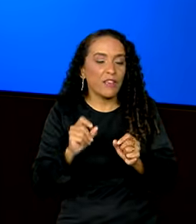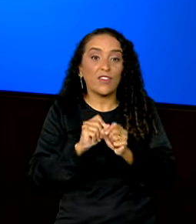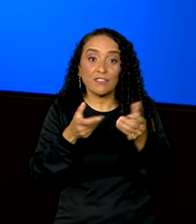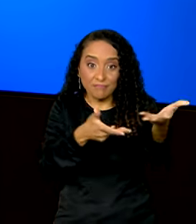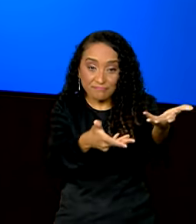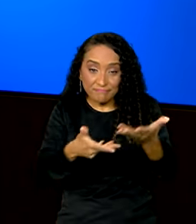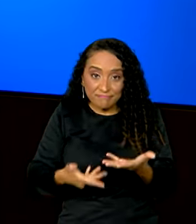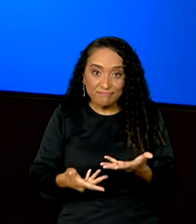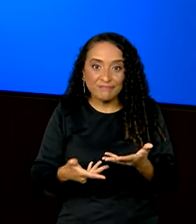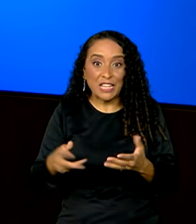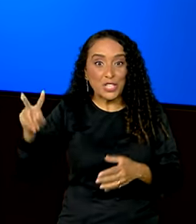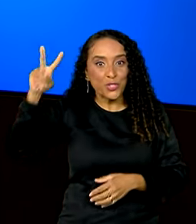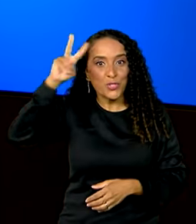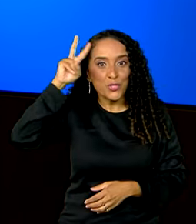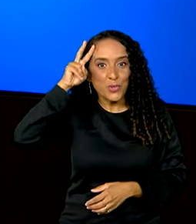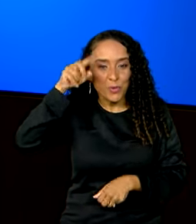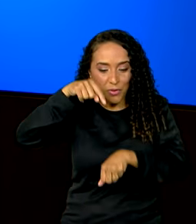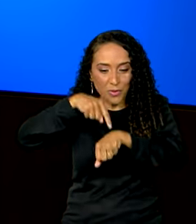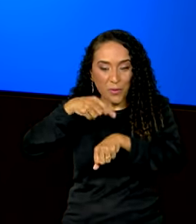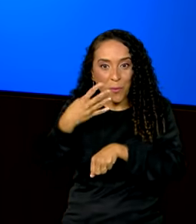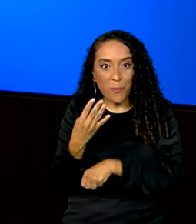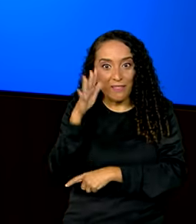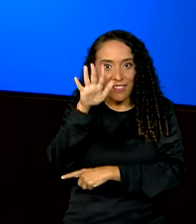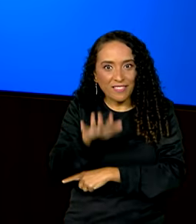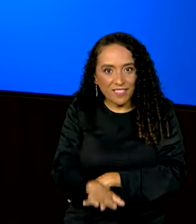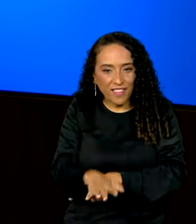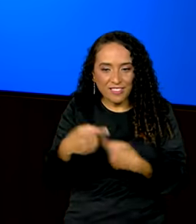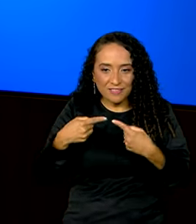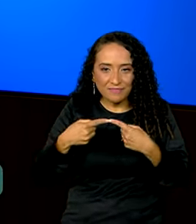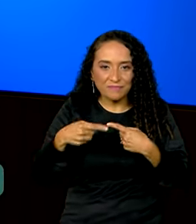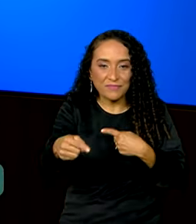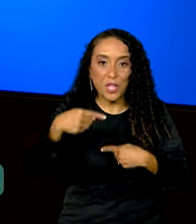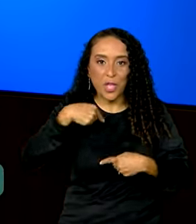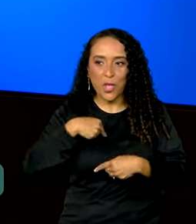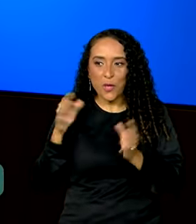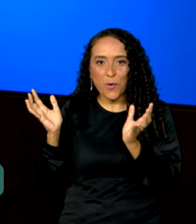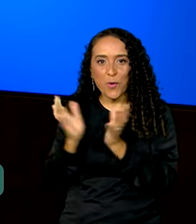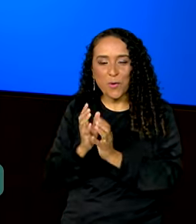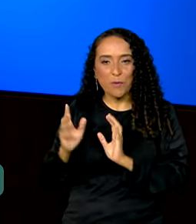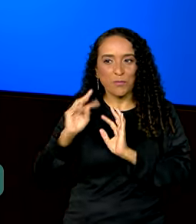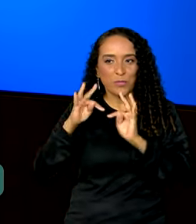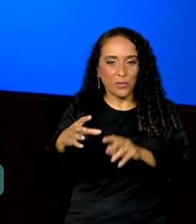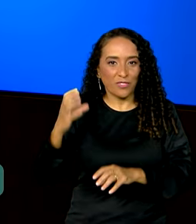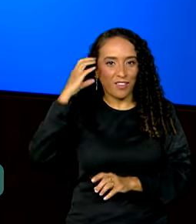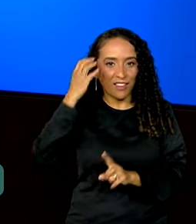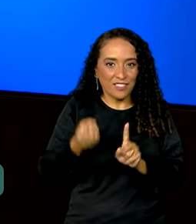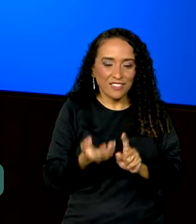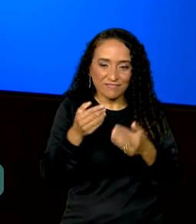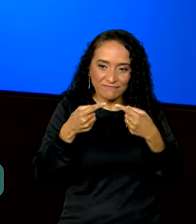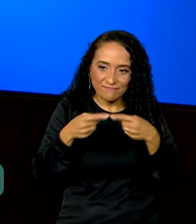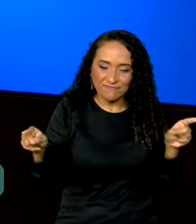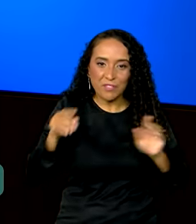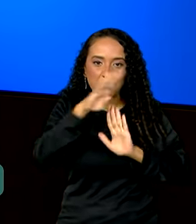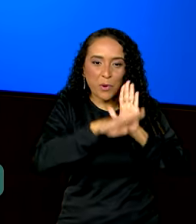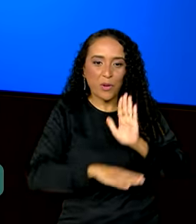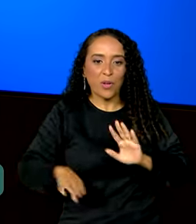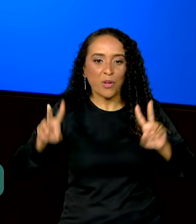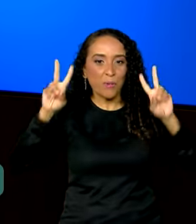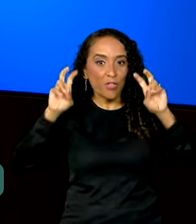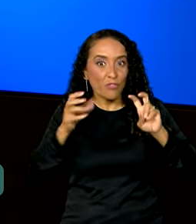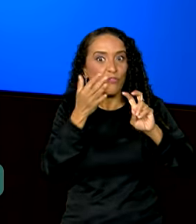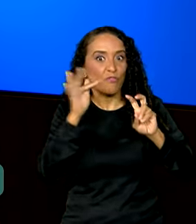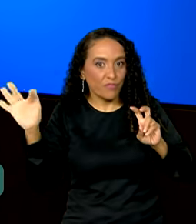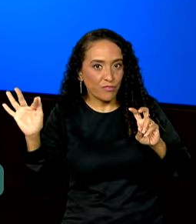um convite. Nesta segunda-feira, a partir das 4 da tarde, eu e toda a equipe da Rádio GOV estamos estreando o programa Assunto